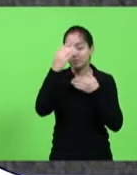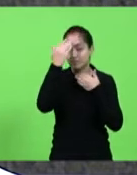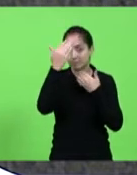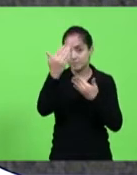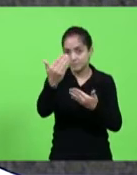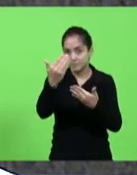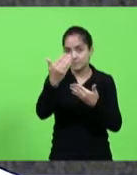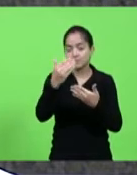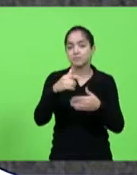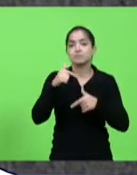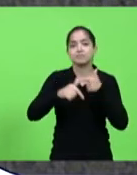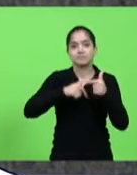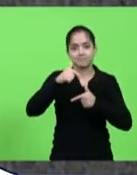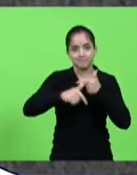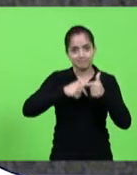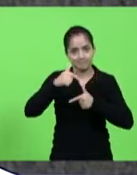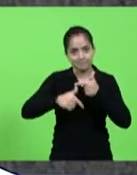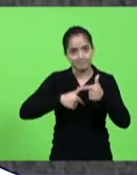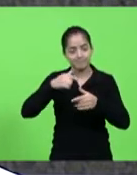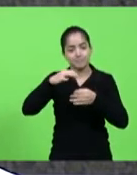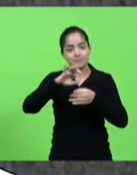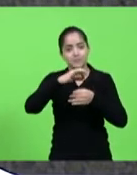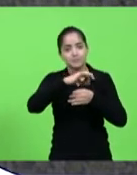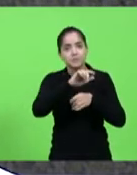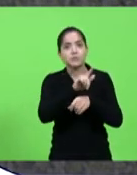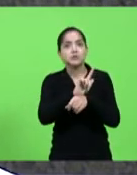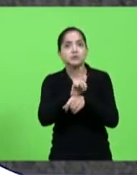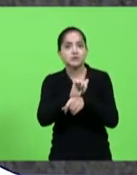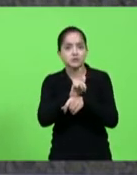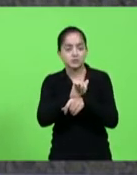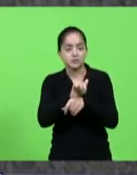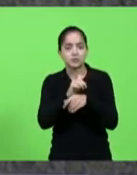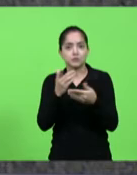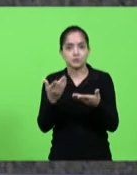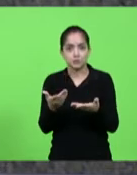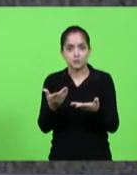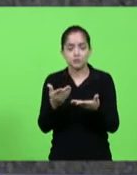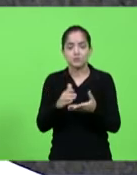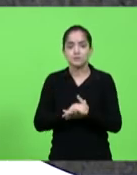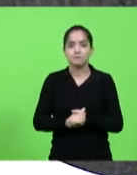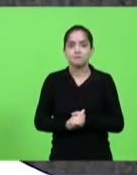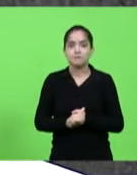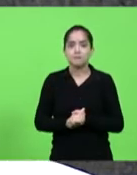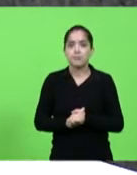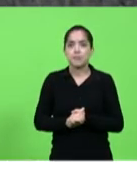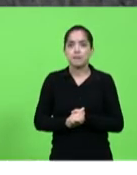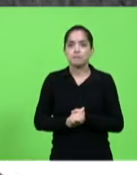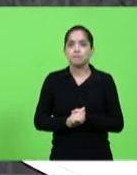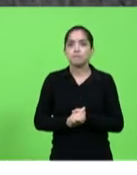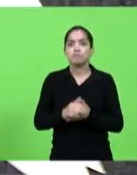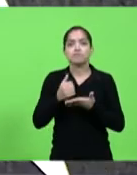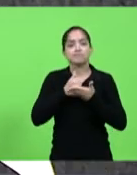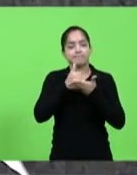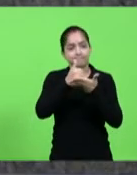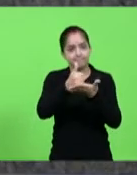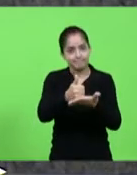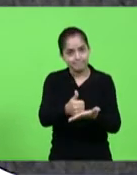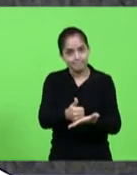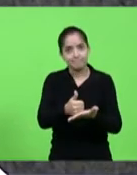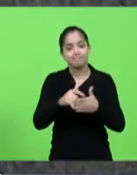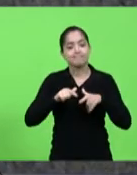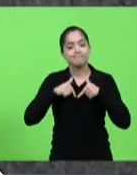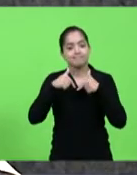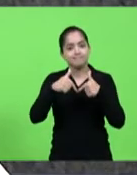usuários, trabalhadores, entidades e gestores dos SUAS em nosso Estado. Contem conosco para atuar em